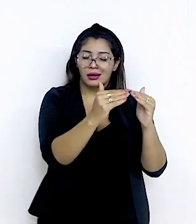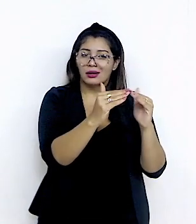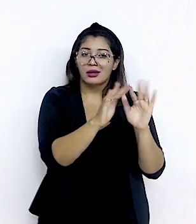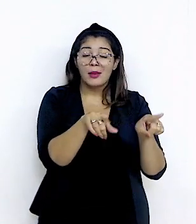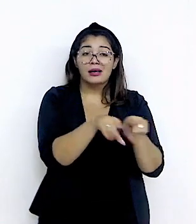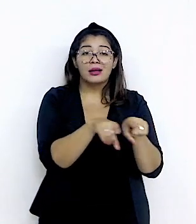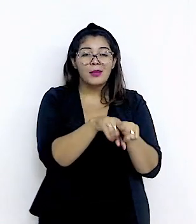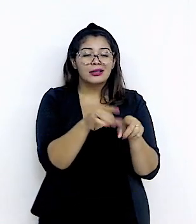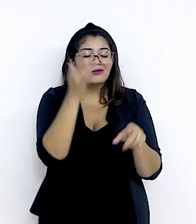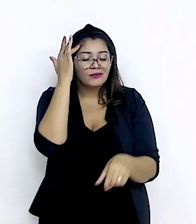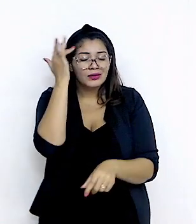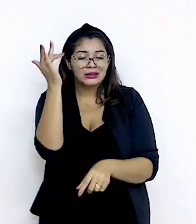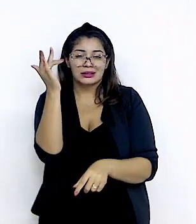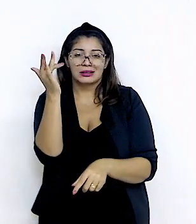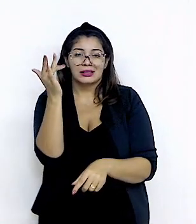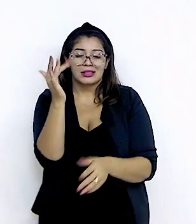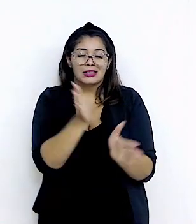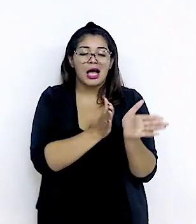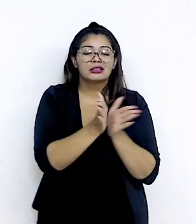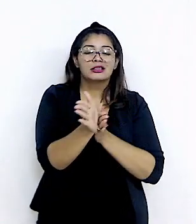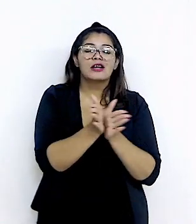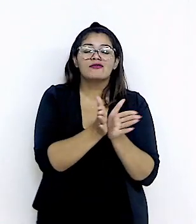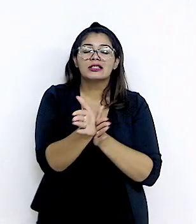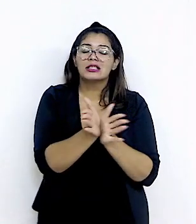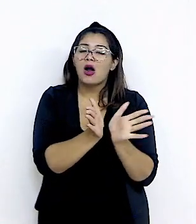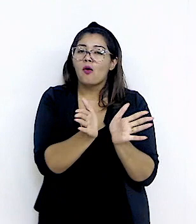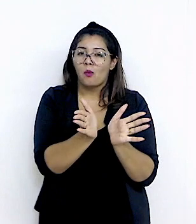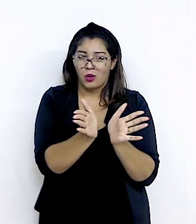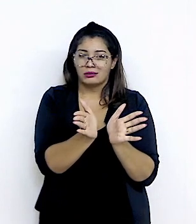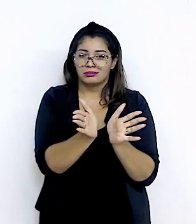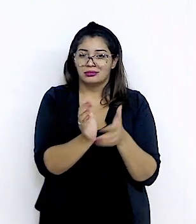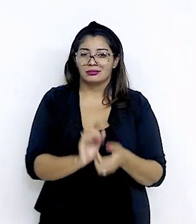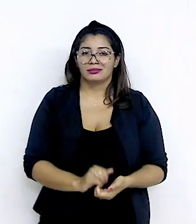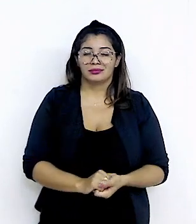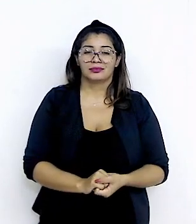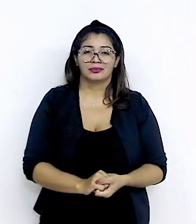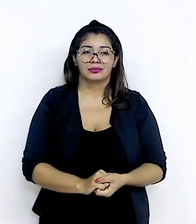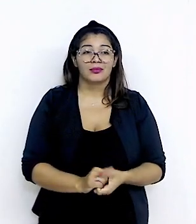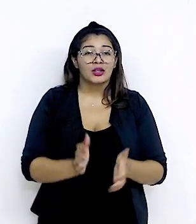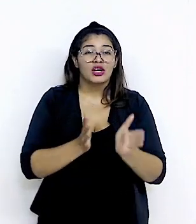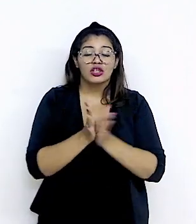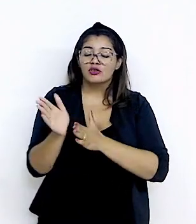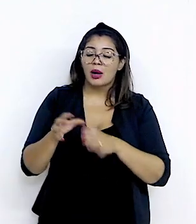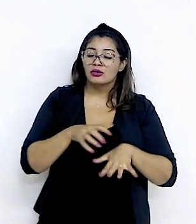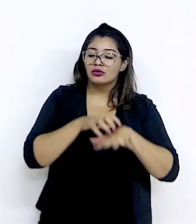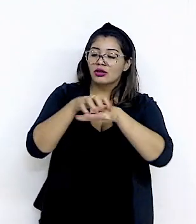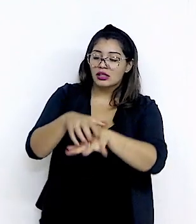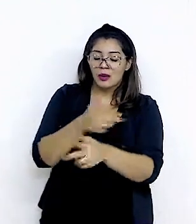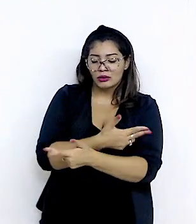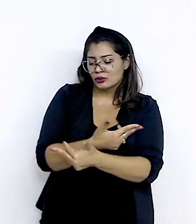também para terem facilidades Na transição No transporte das suas